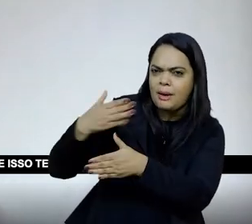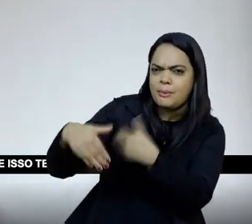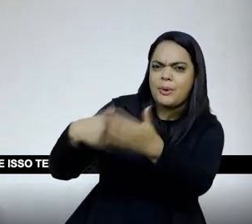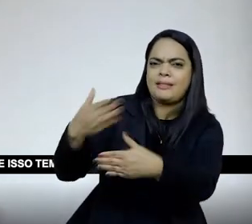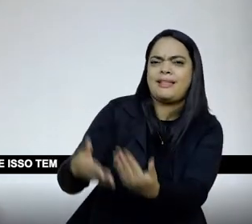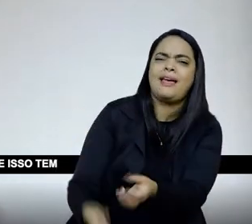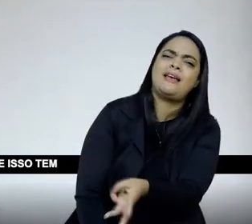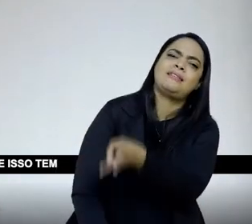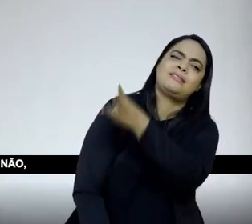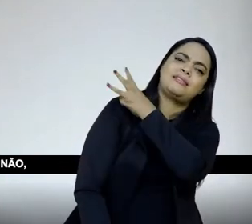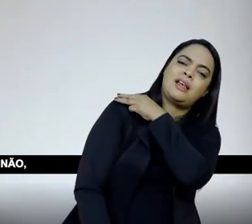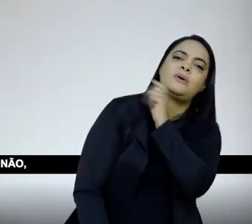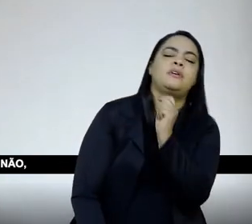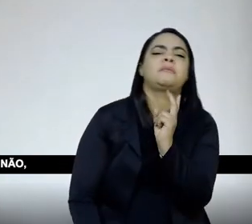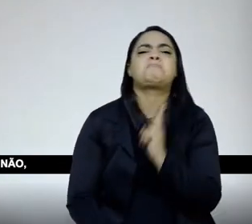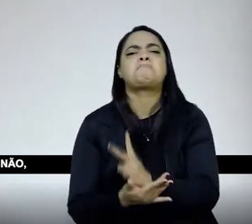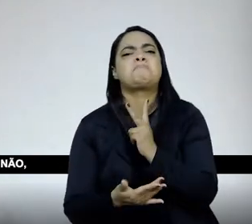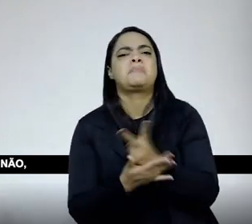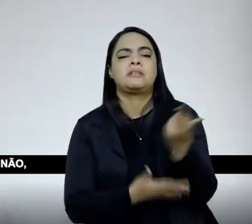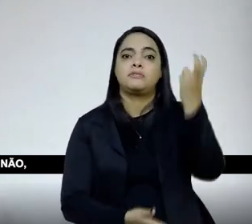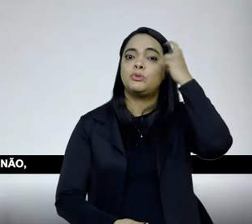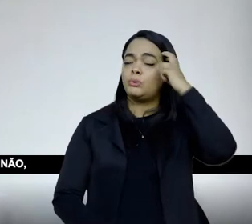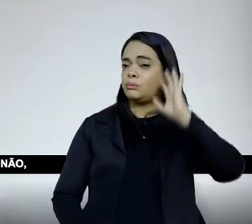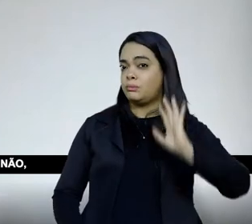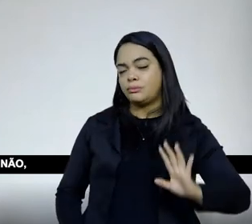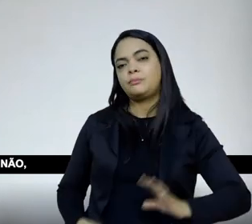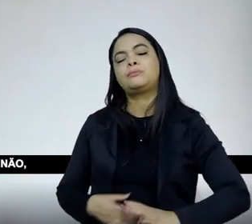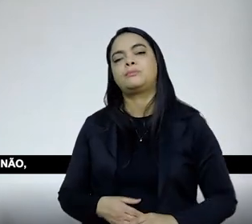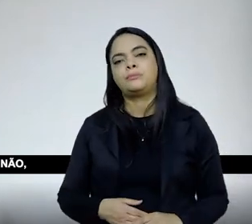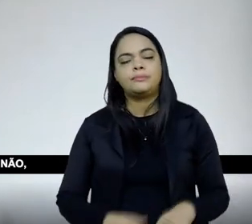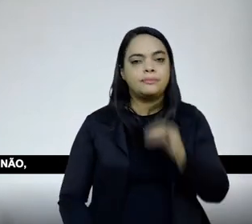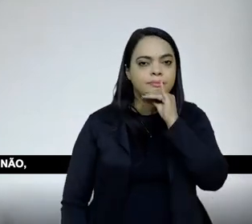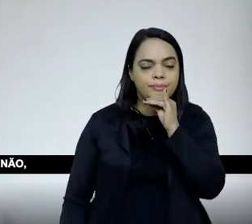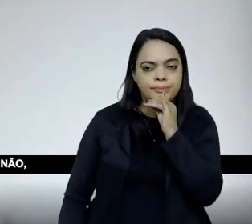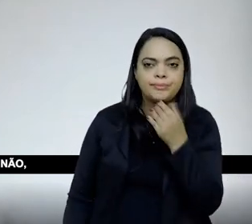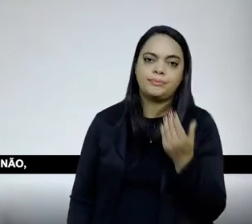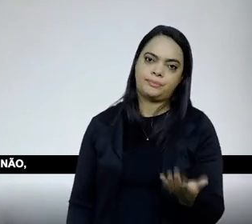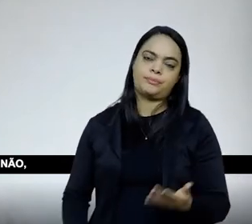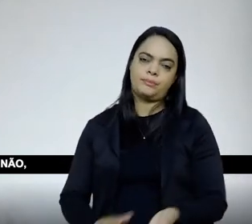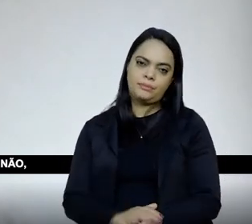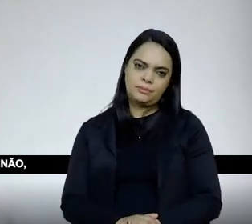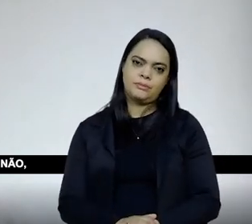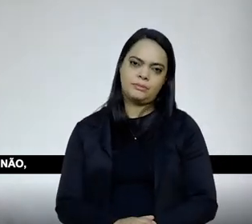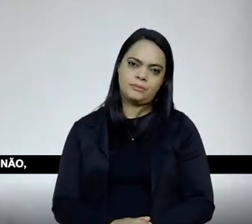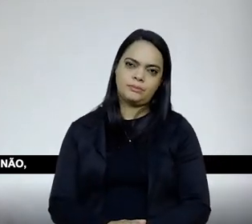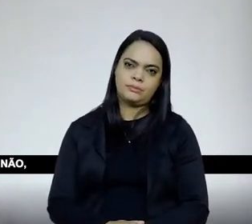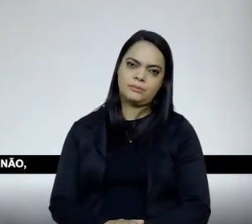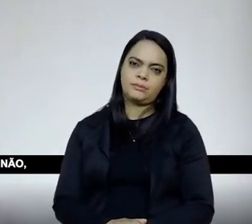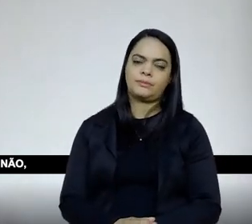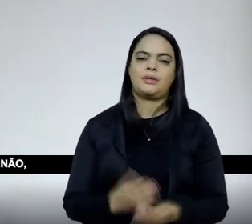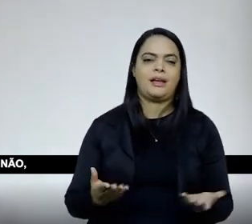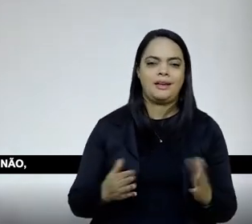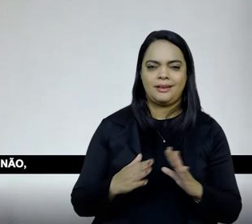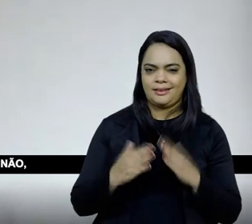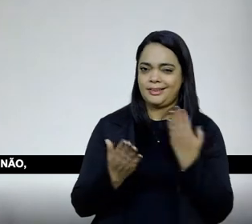infelizmente, né, e isso tem impacto muito grande, assim, por exemplo, os colegas da matemática não falam muito isso,